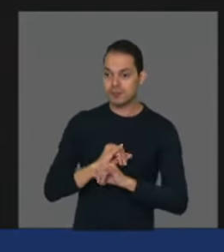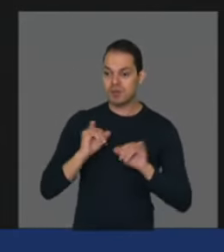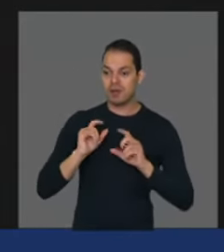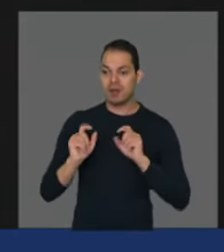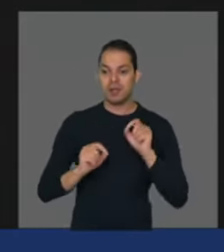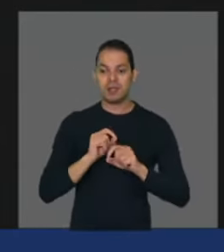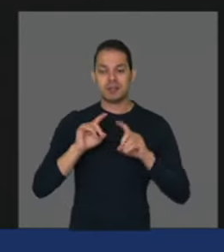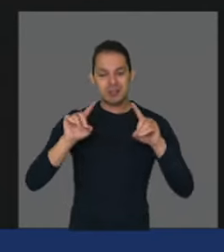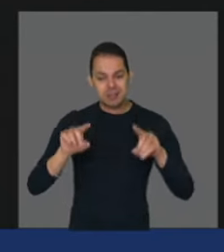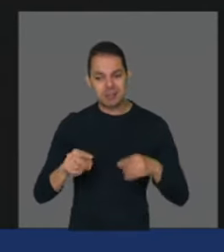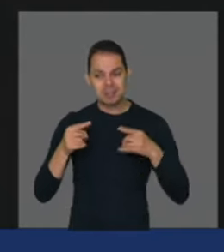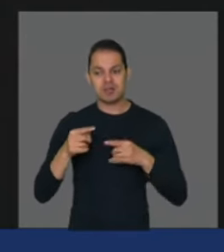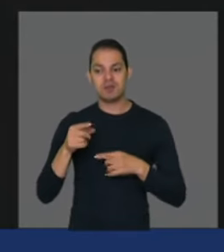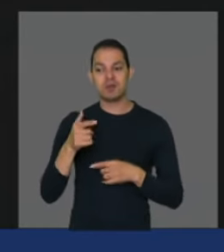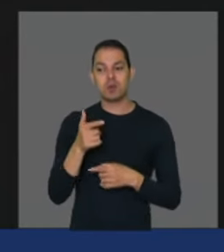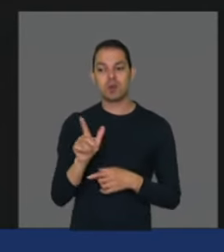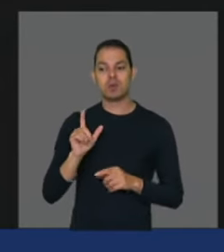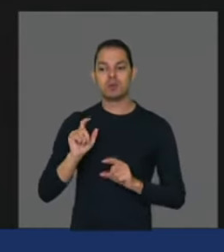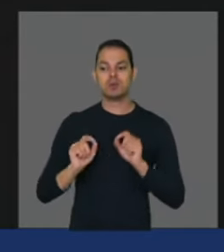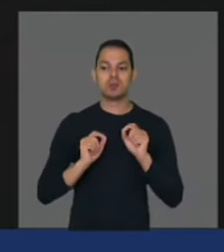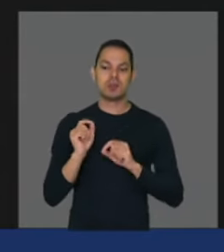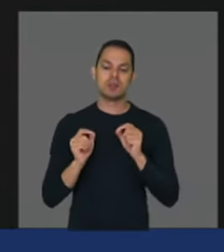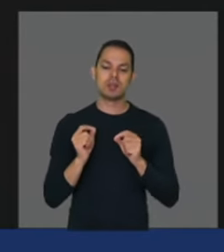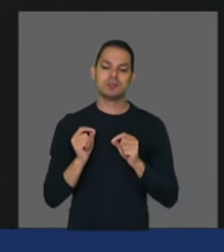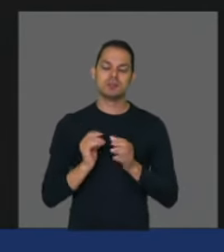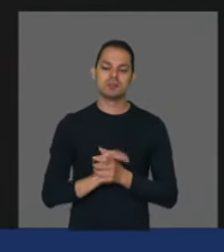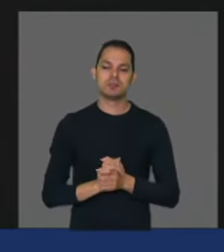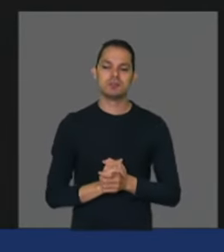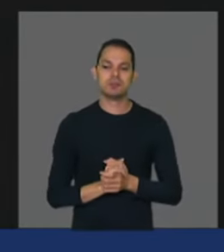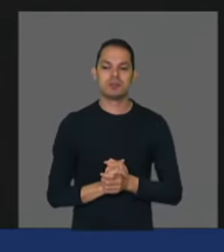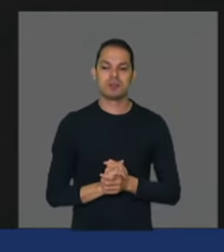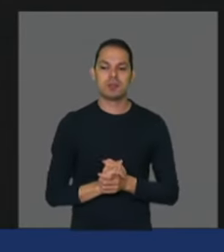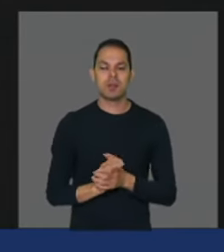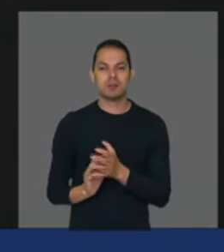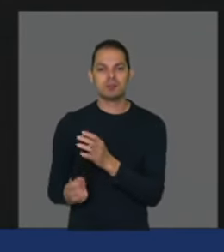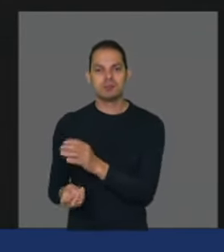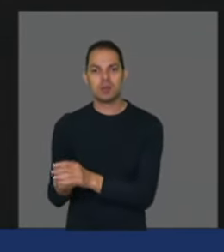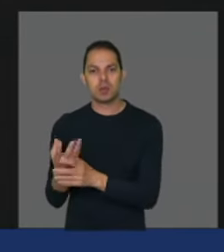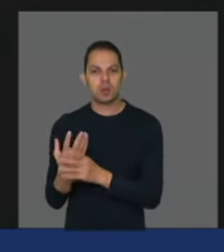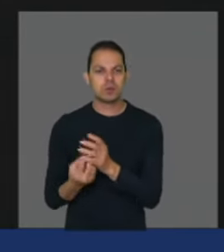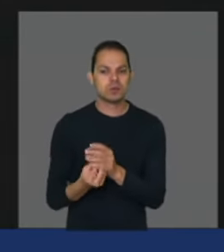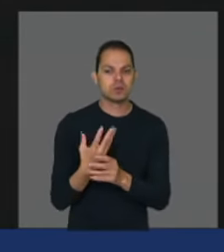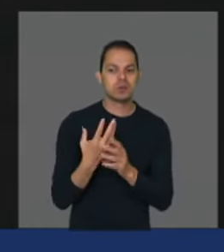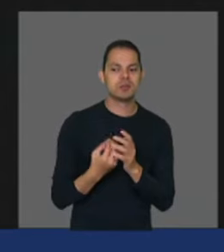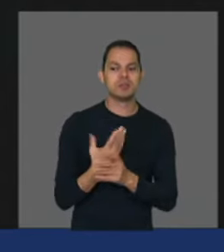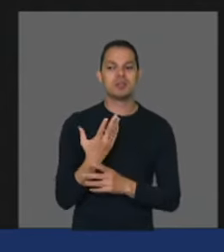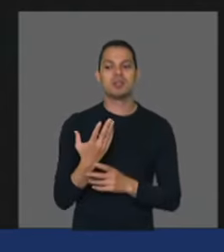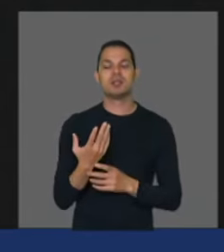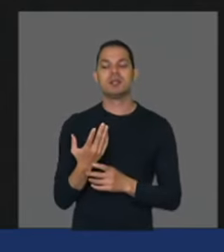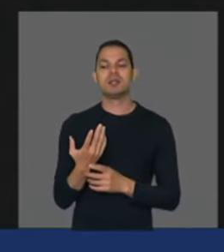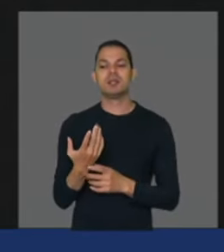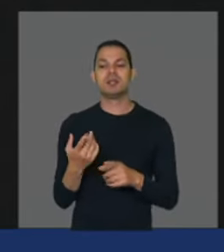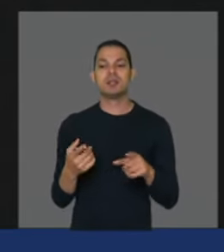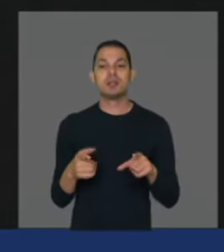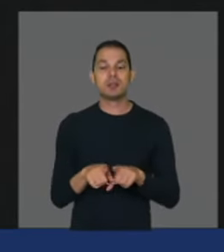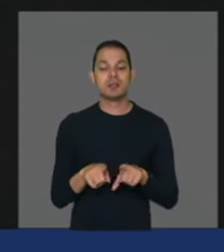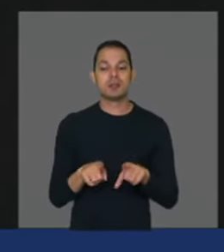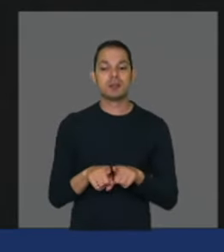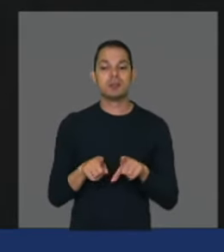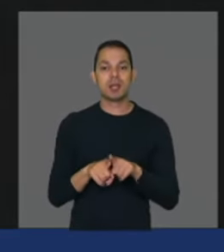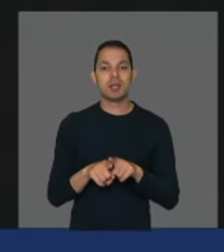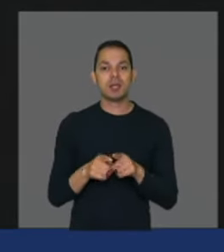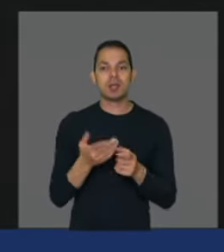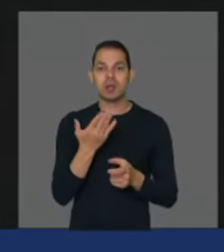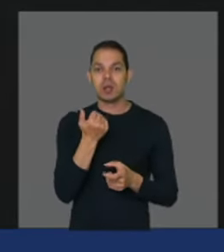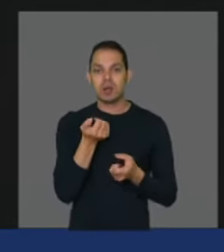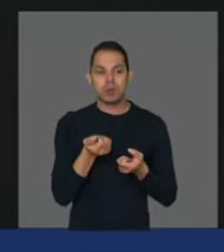desafio também é como cada vez mais produzir e termos capacidade de servir a mesa das